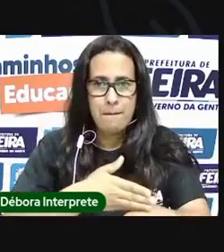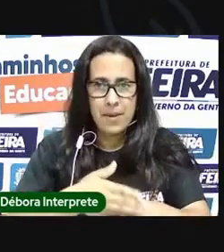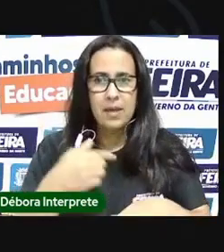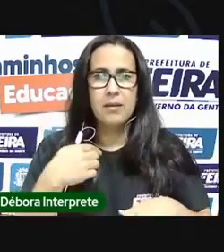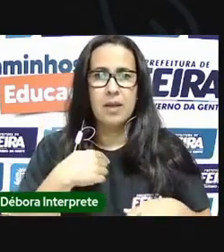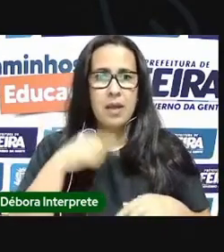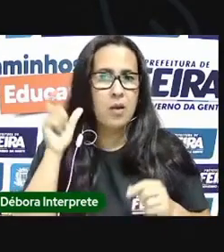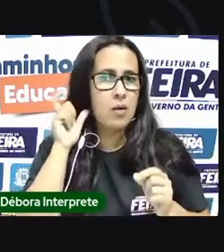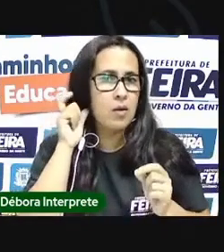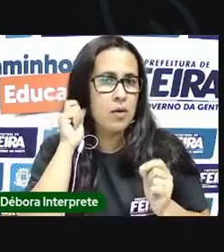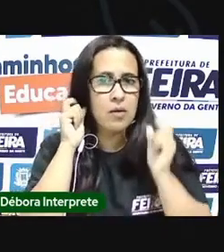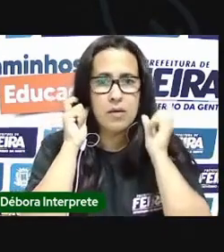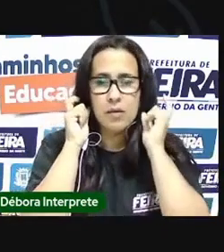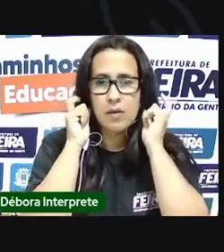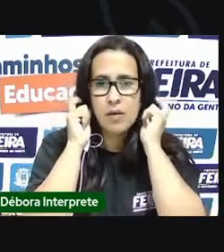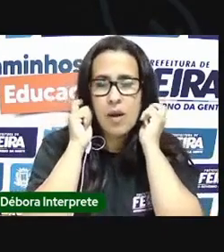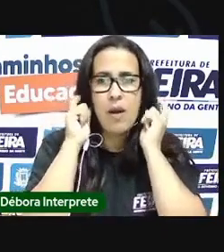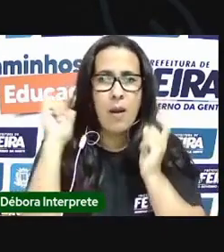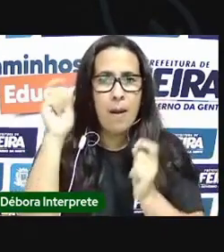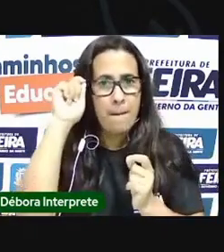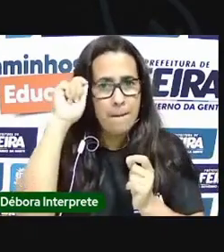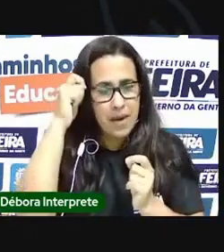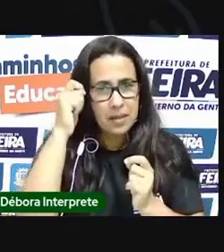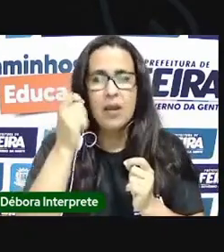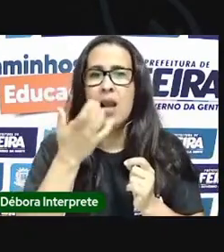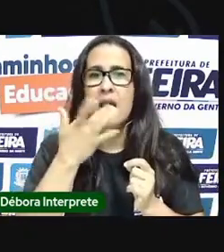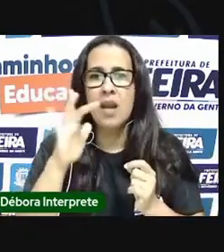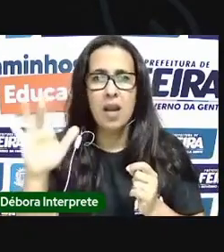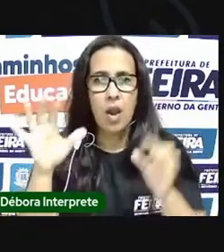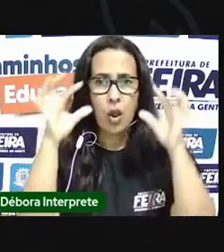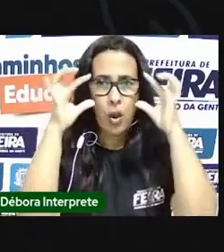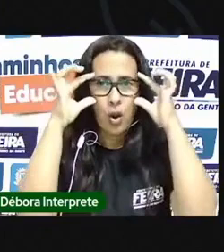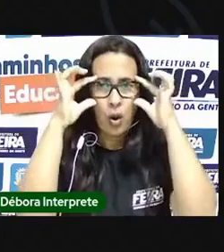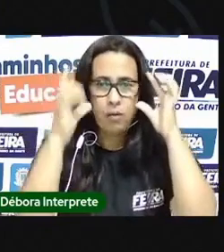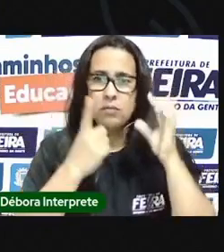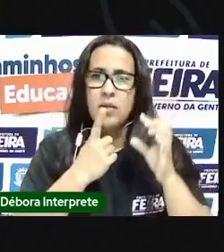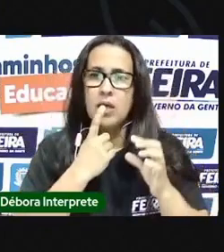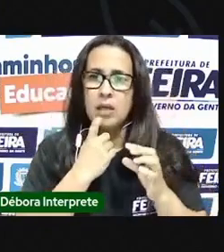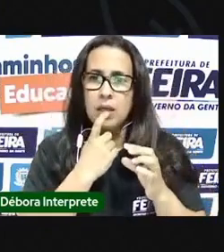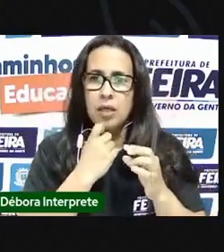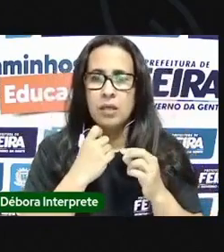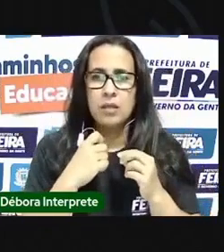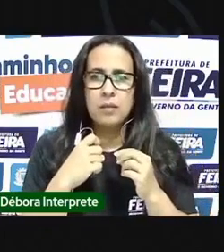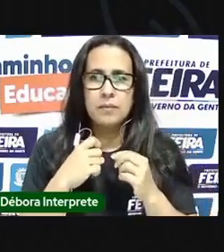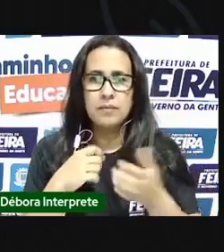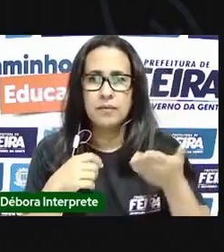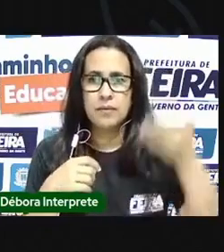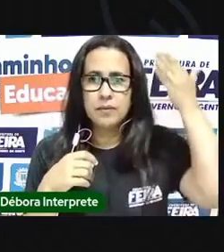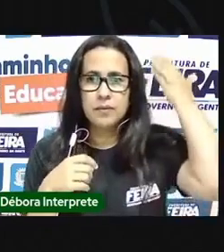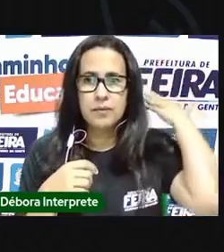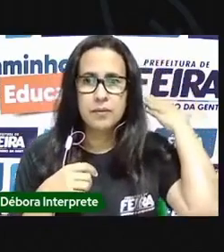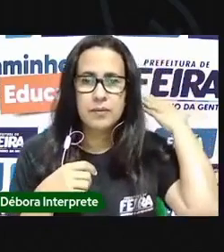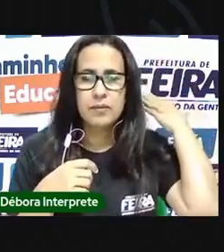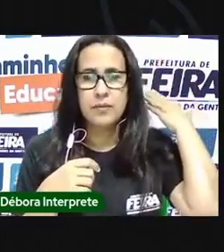pretos e dourados. Uso óculos de cor vermelha. E atrás de mim vocês